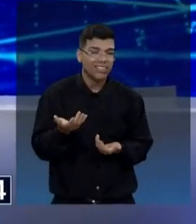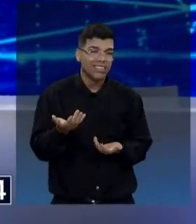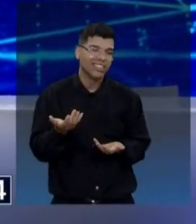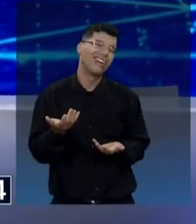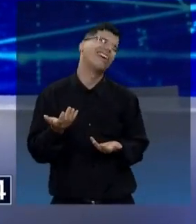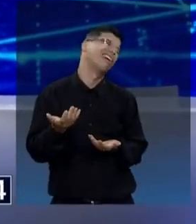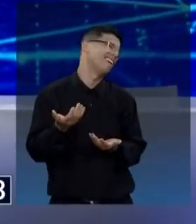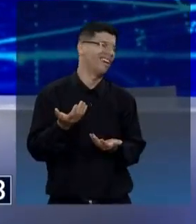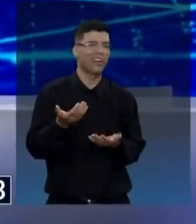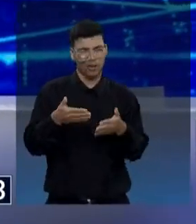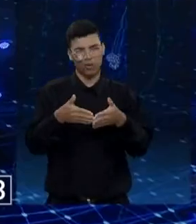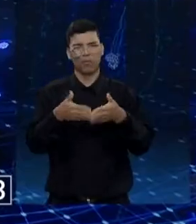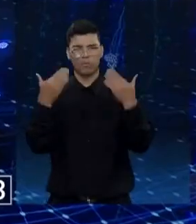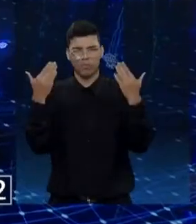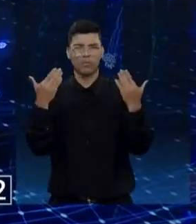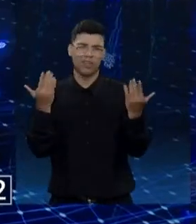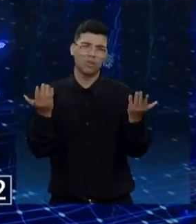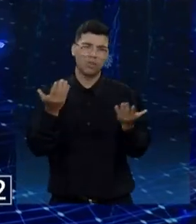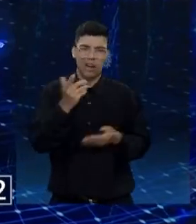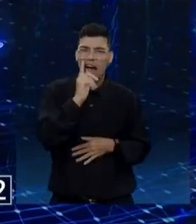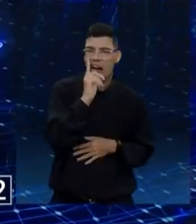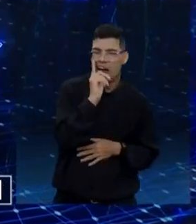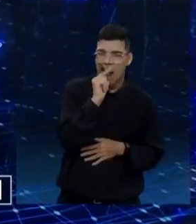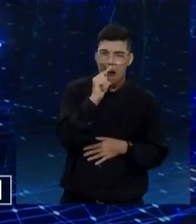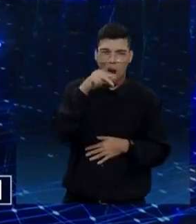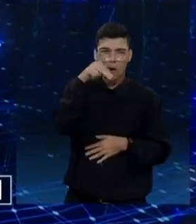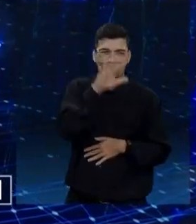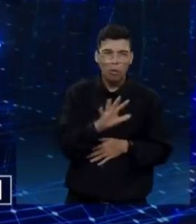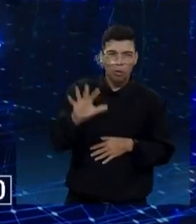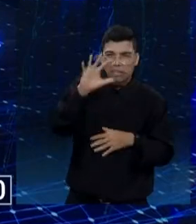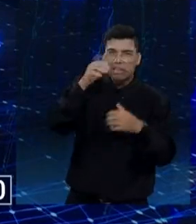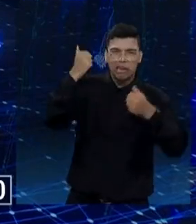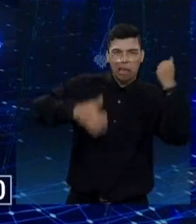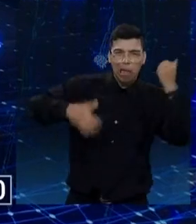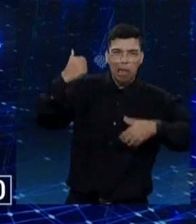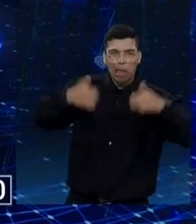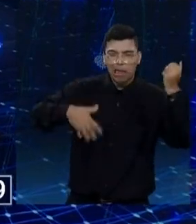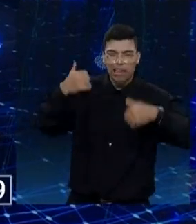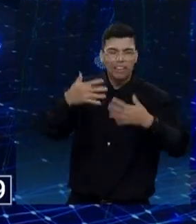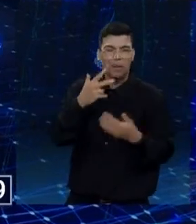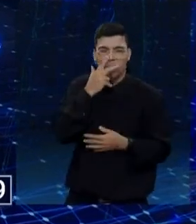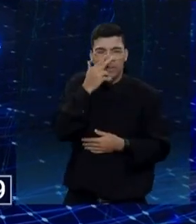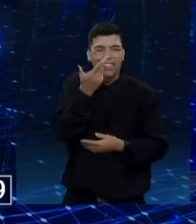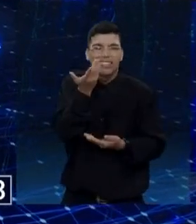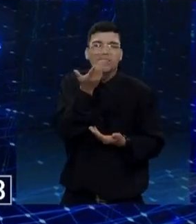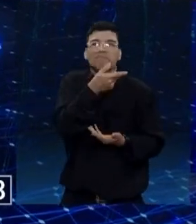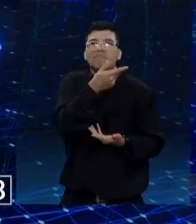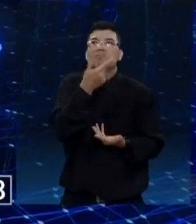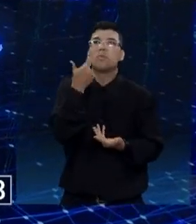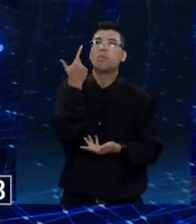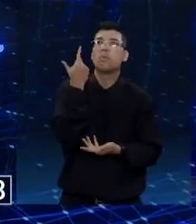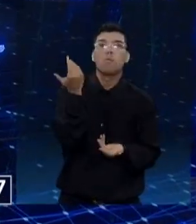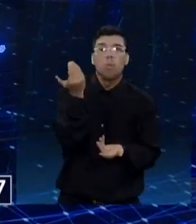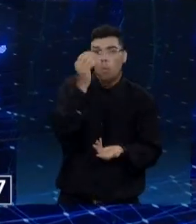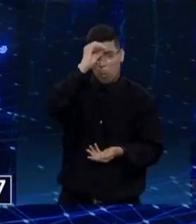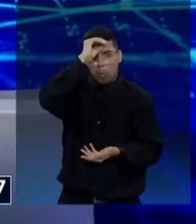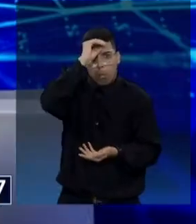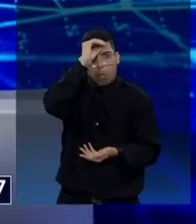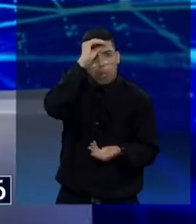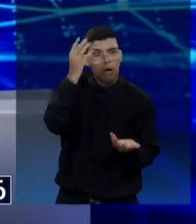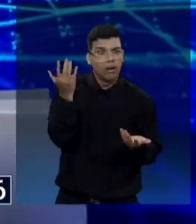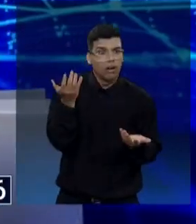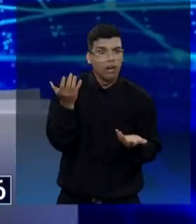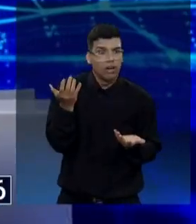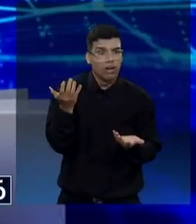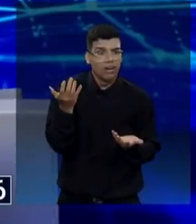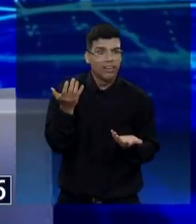em infraestrutura e não fale em água para o Nordeste sem ter o mínimo de conhecimento. O senhor deve se lembrar muito bem. É do desviado em dinheiro e